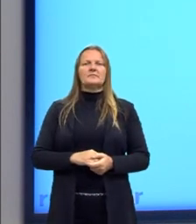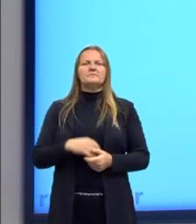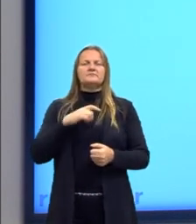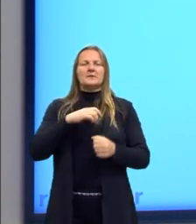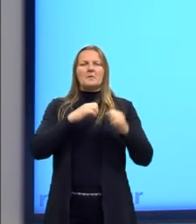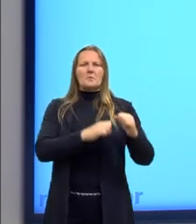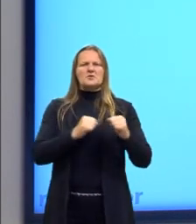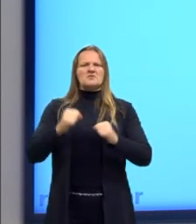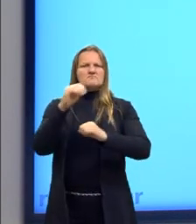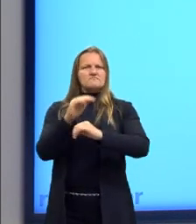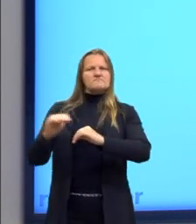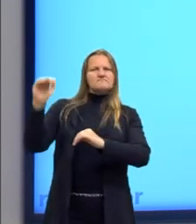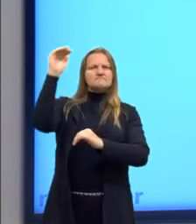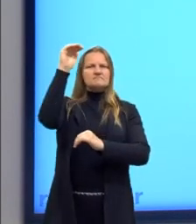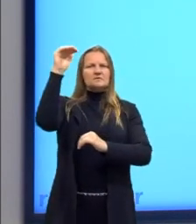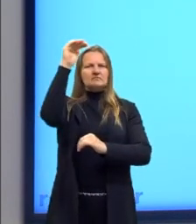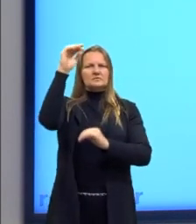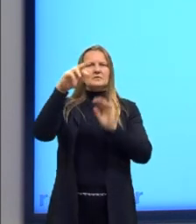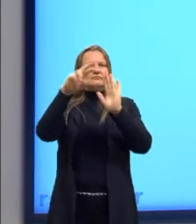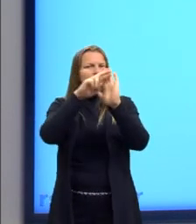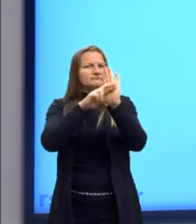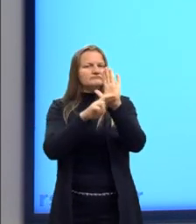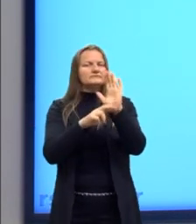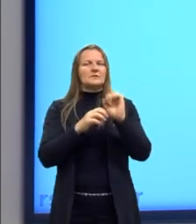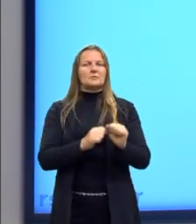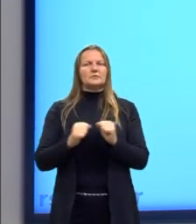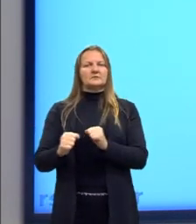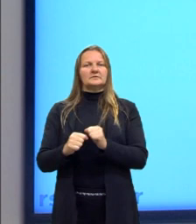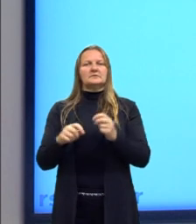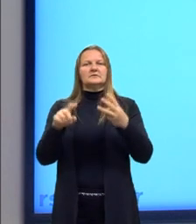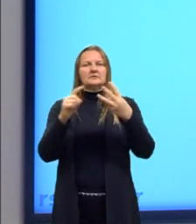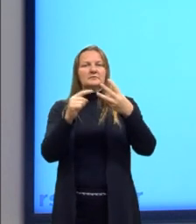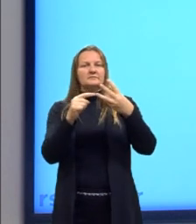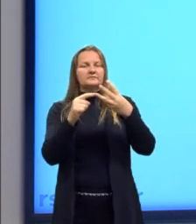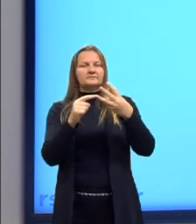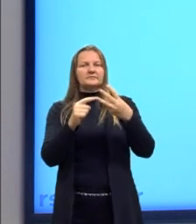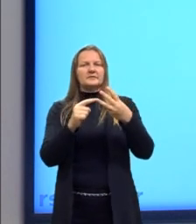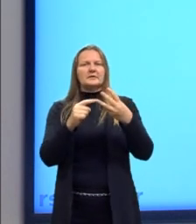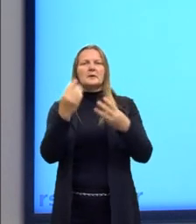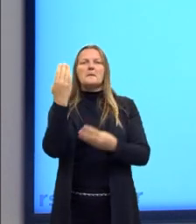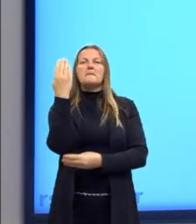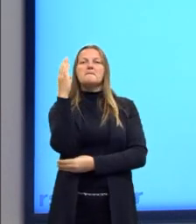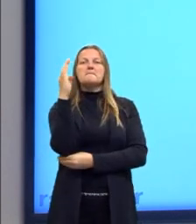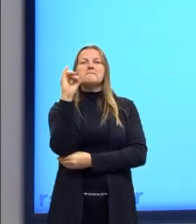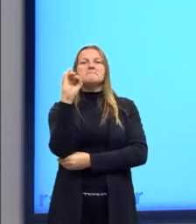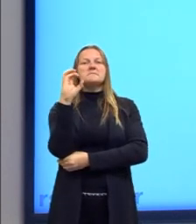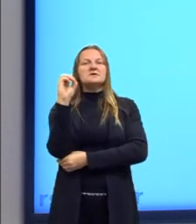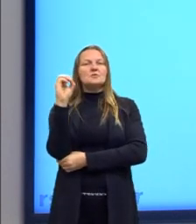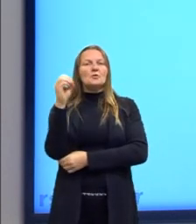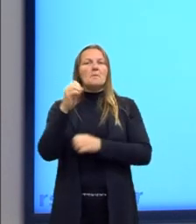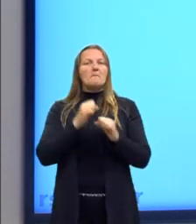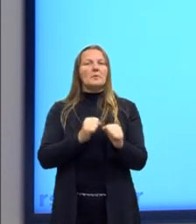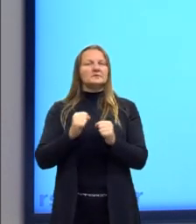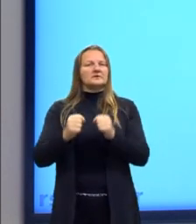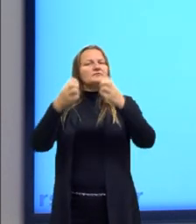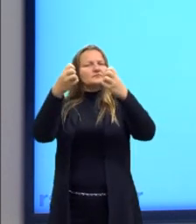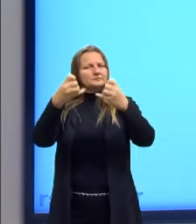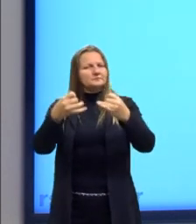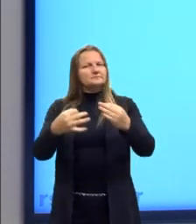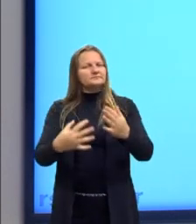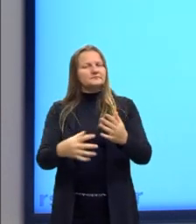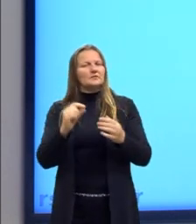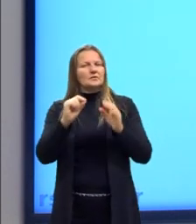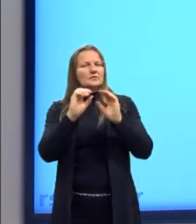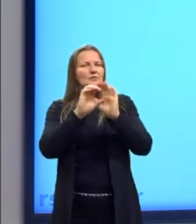soberania, o poder disciplinar e o poder biopoder. Vamos lá. Olha só, turma, o que